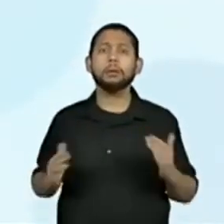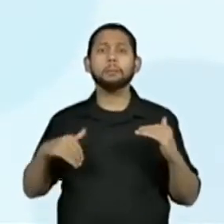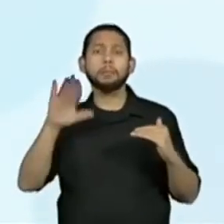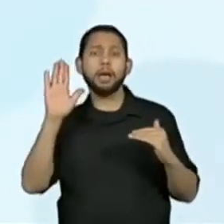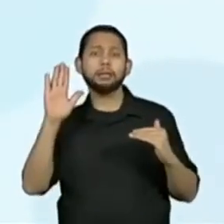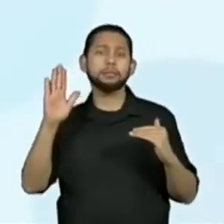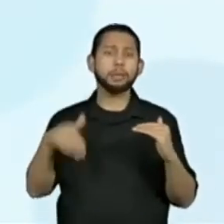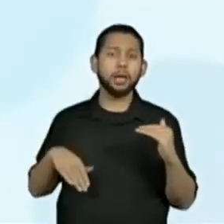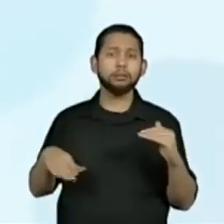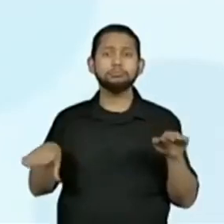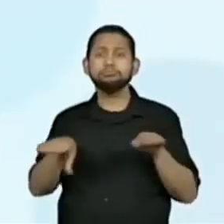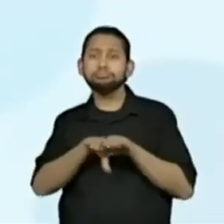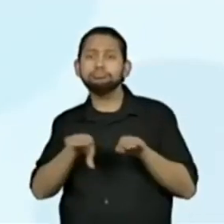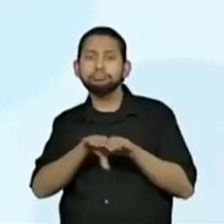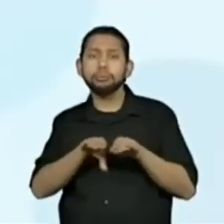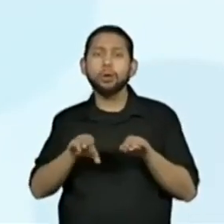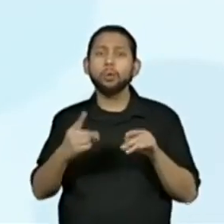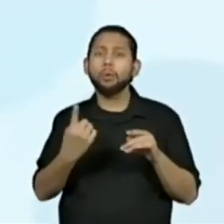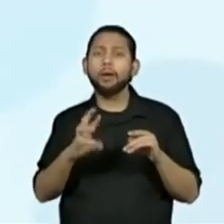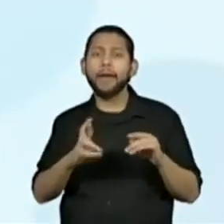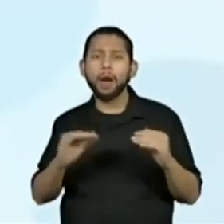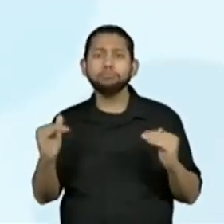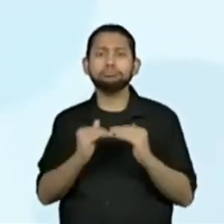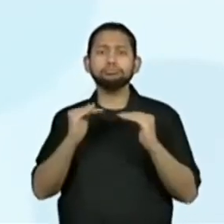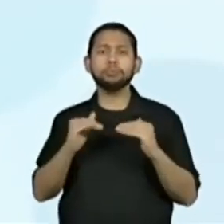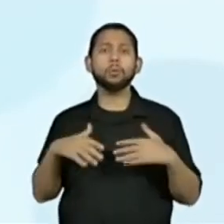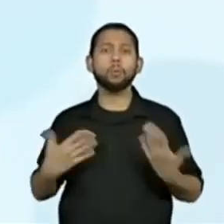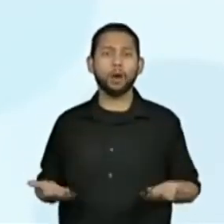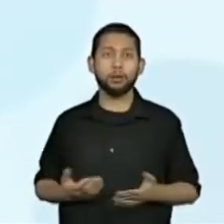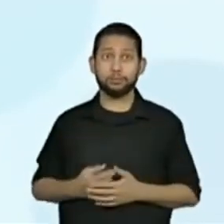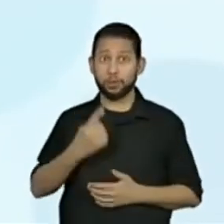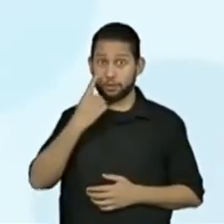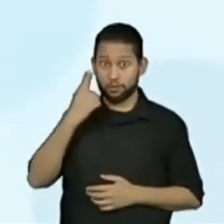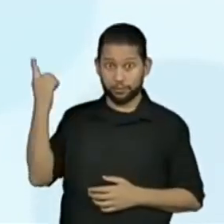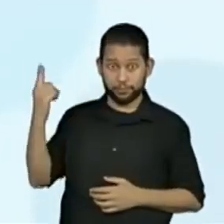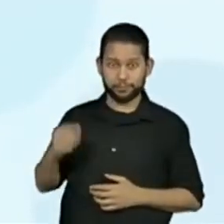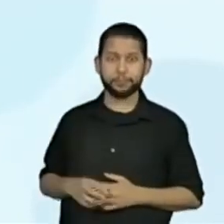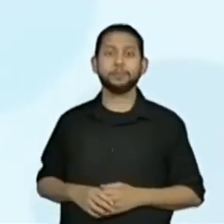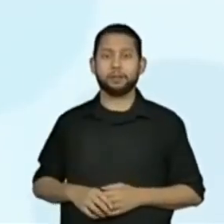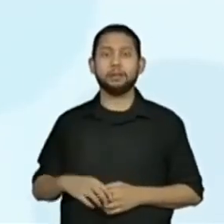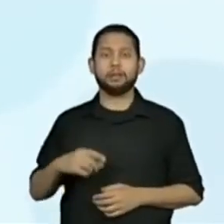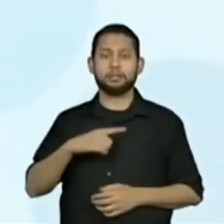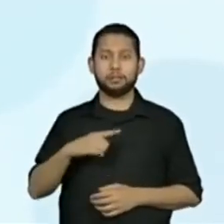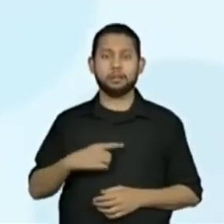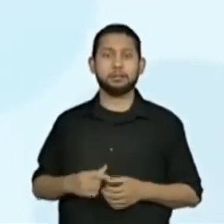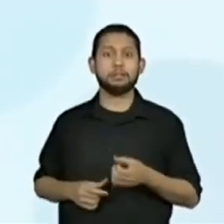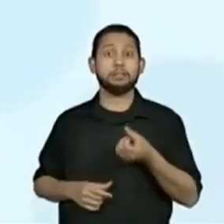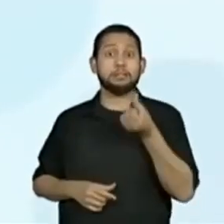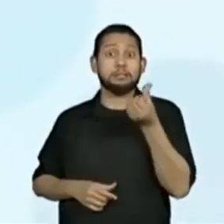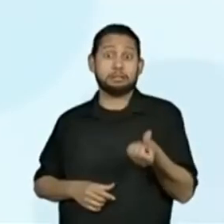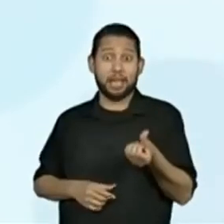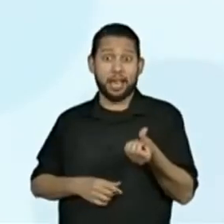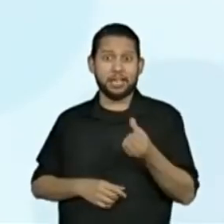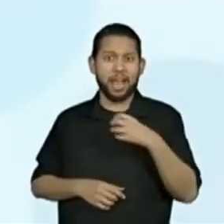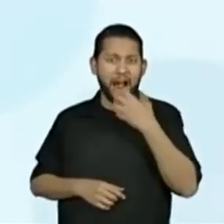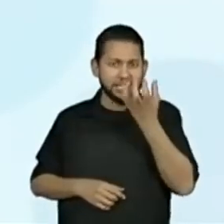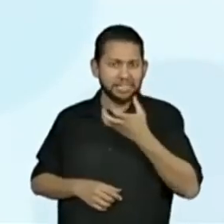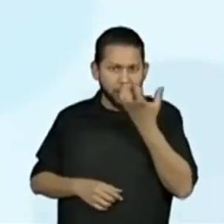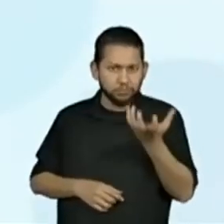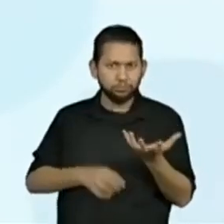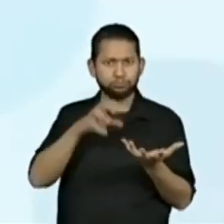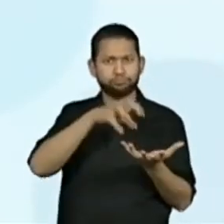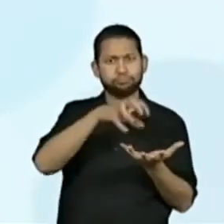Lembrando para você, aluno do quarto ano, que ele pagou R$ 7,80 em seis